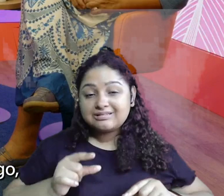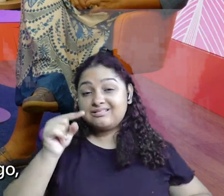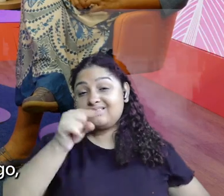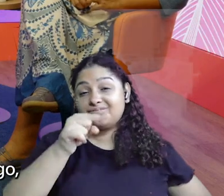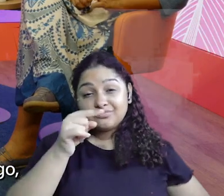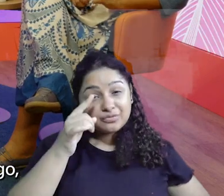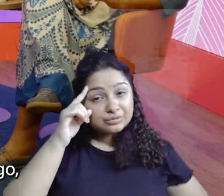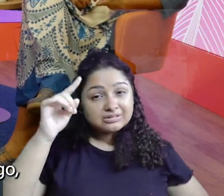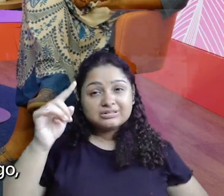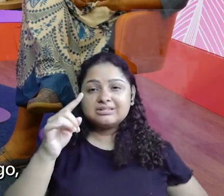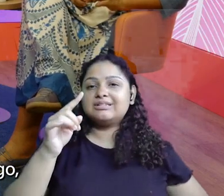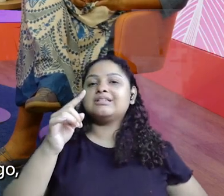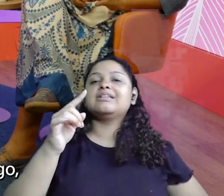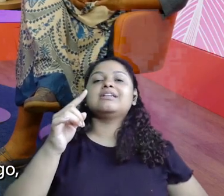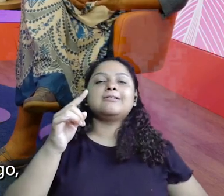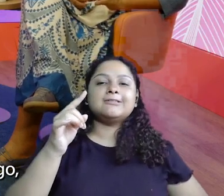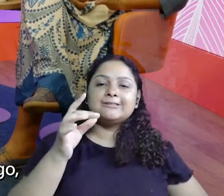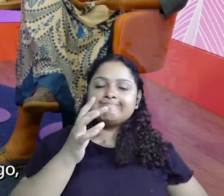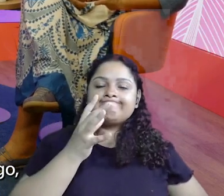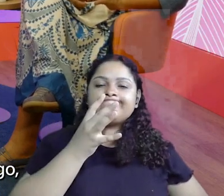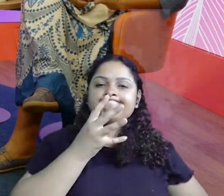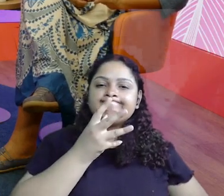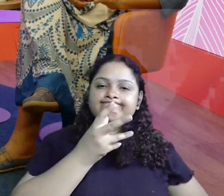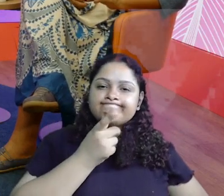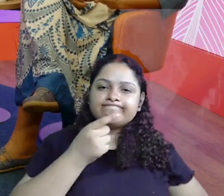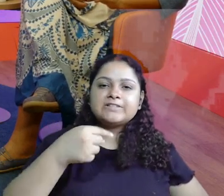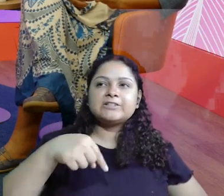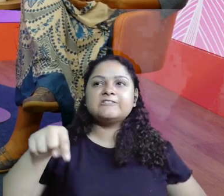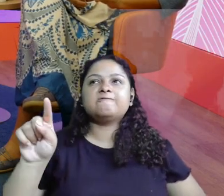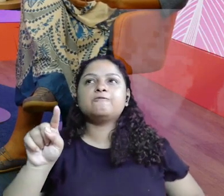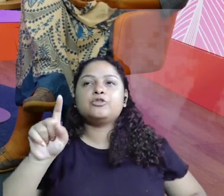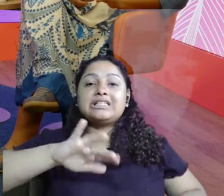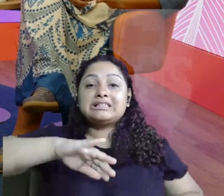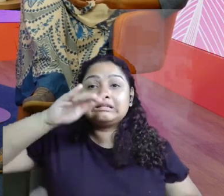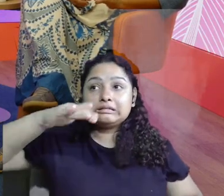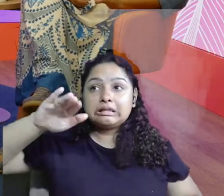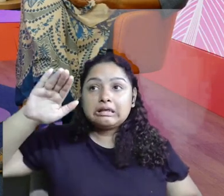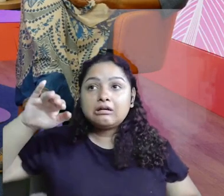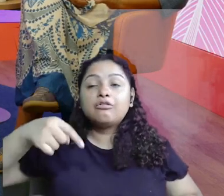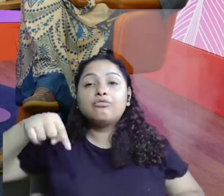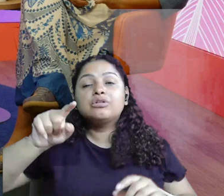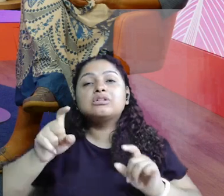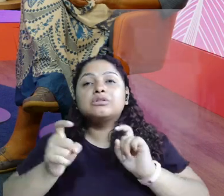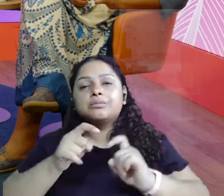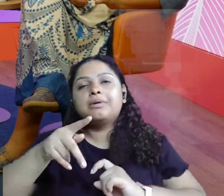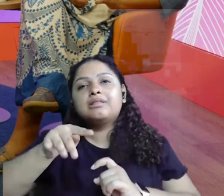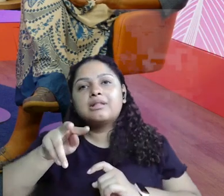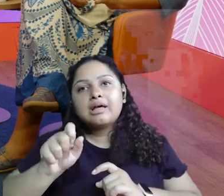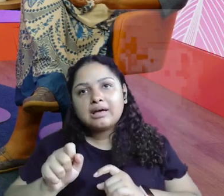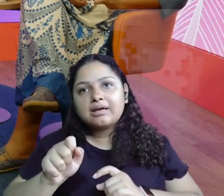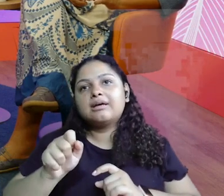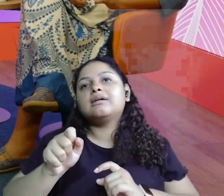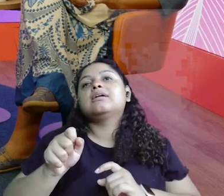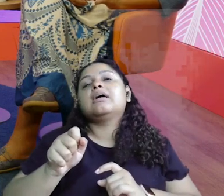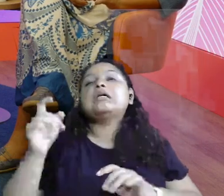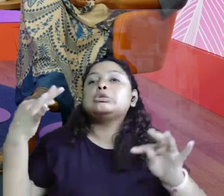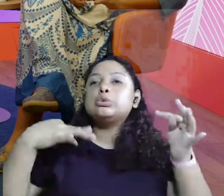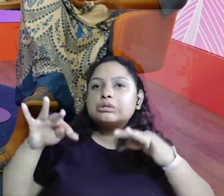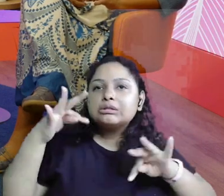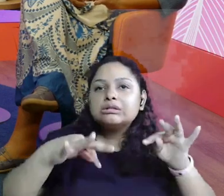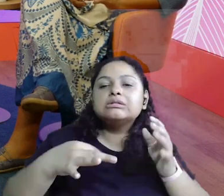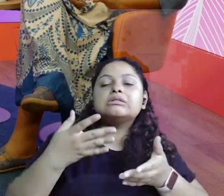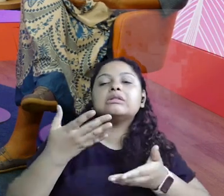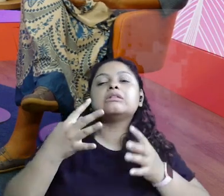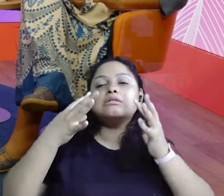Foi um dia longo, esse dia foi um dia especialmente longo, porque eu fui até a Serra, fui na reunião do Petara, aí voltei, recebi